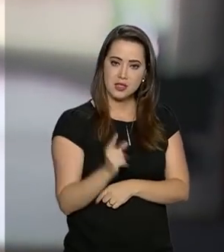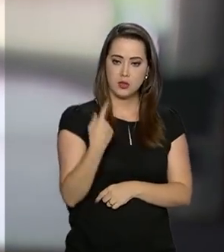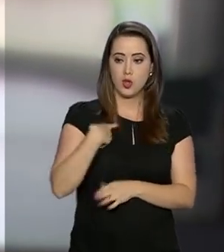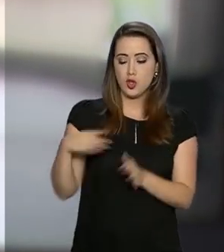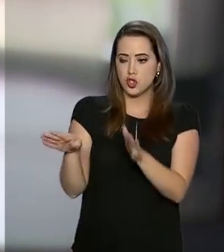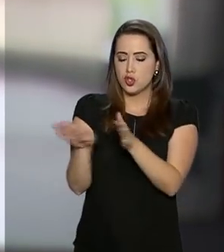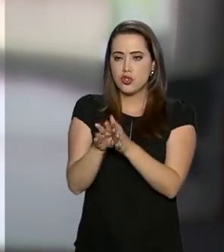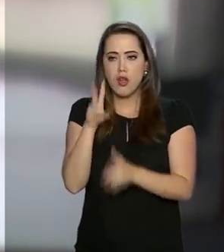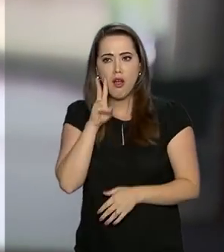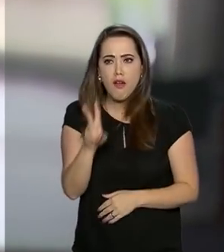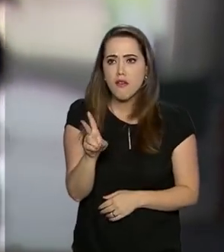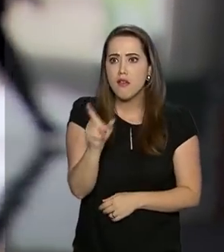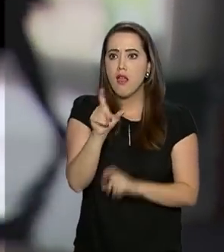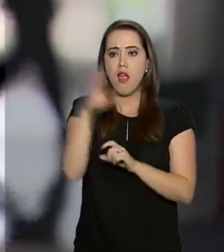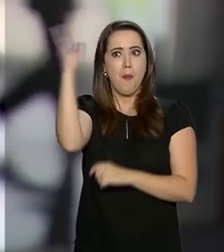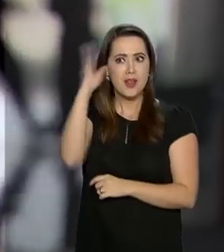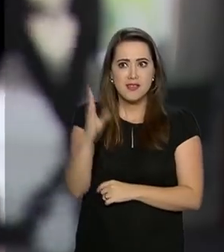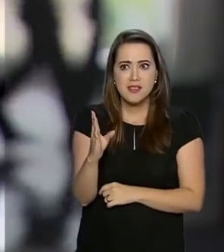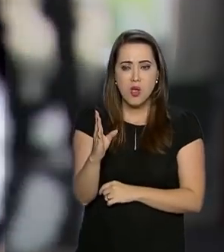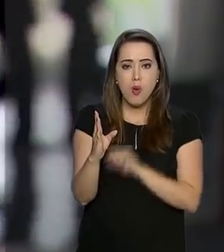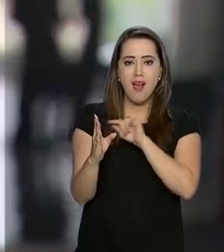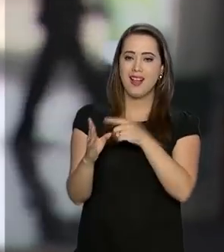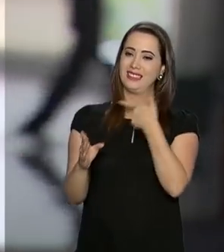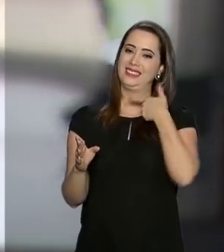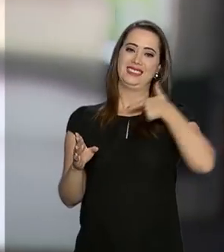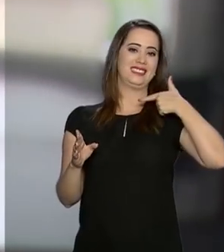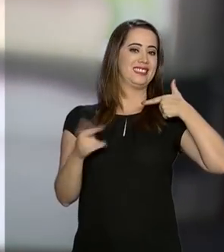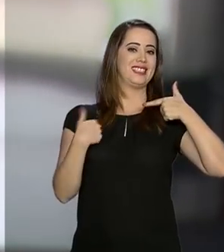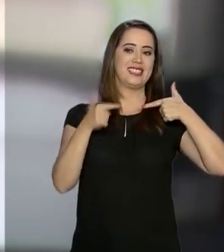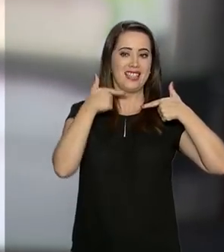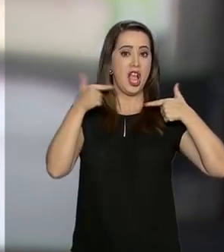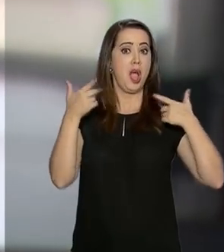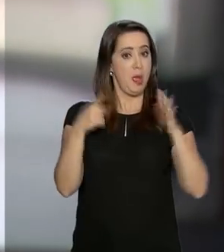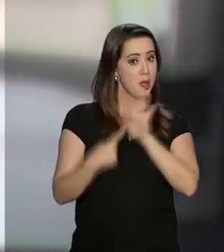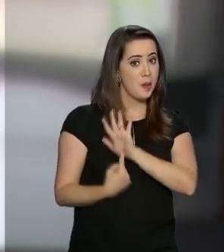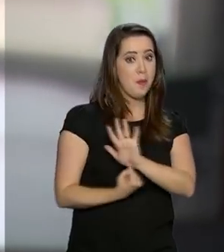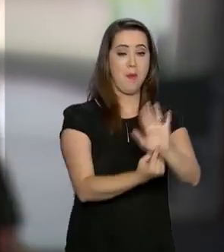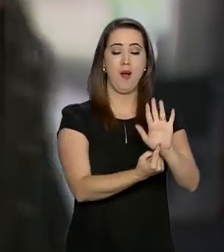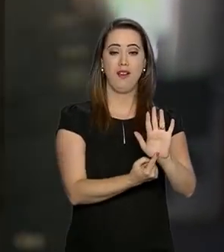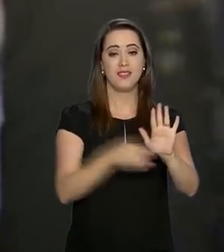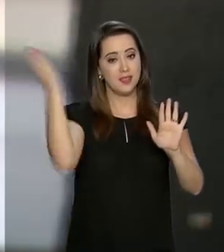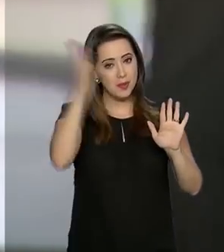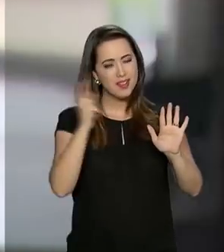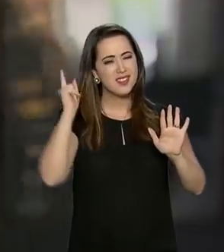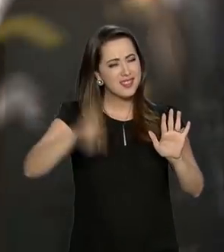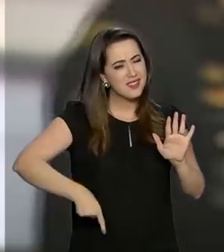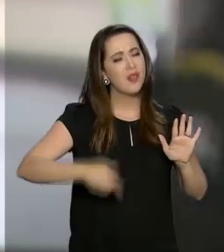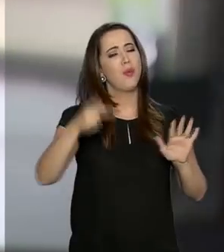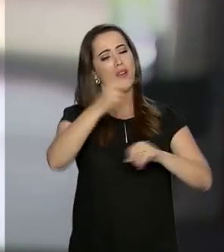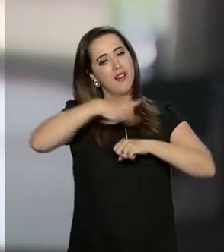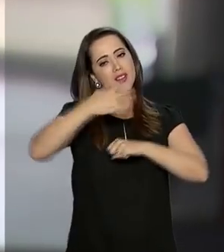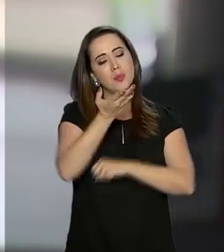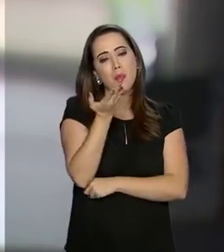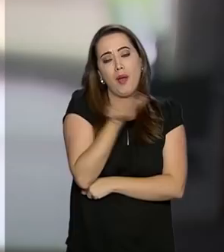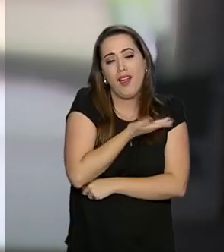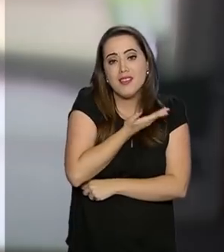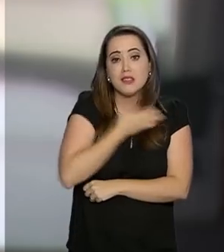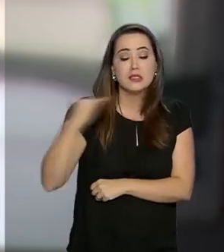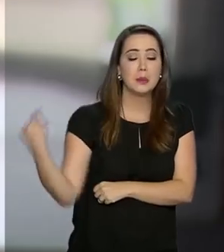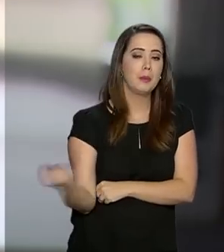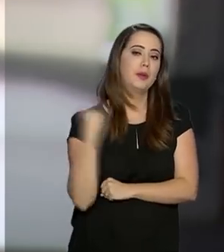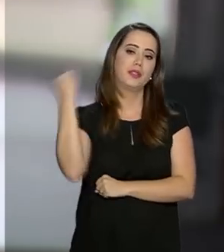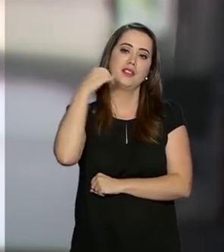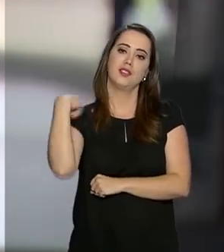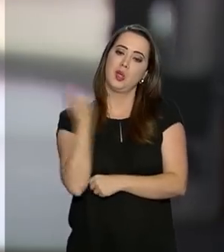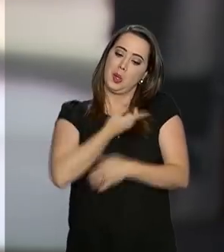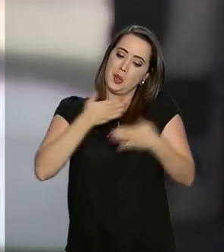chega no lugar, com a bandeira do Brasil, as pessoas sorrirem. Então assim, isso mostra como o Brasil é um país amigo, como é importante